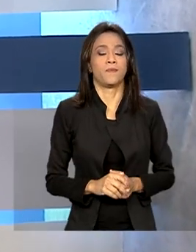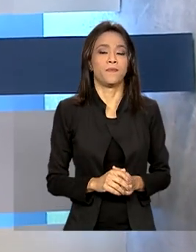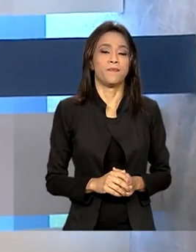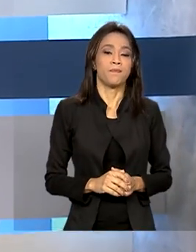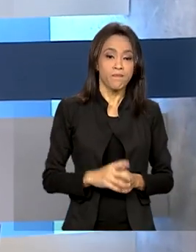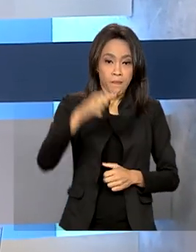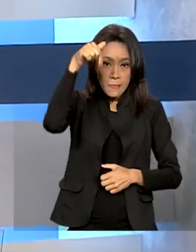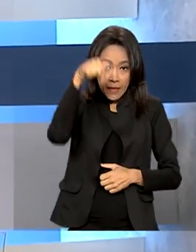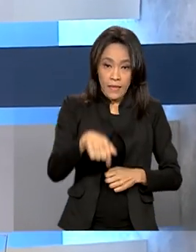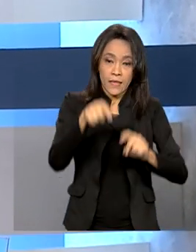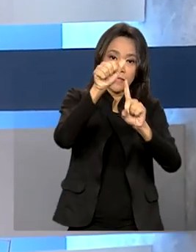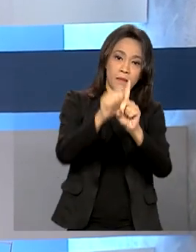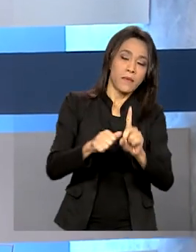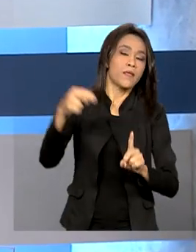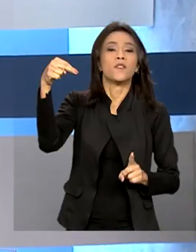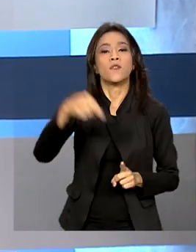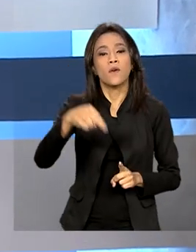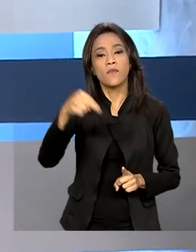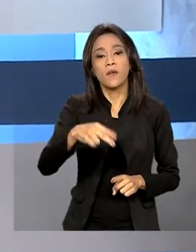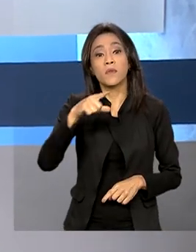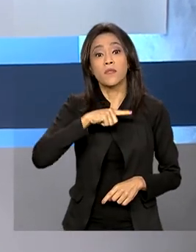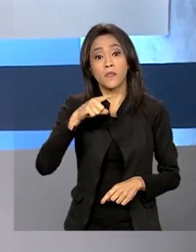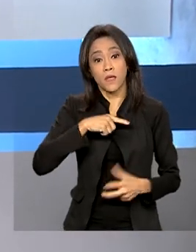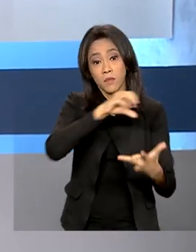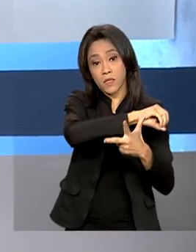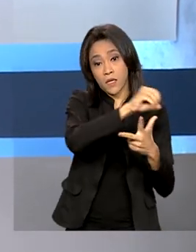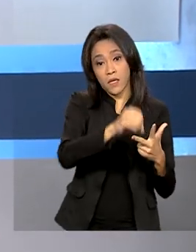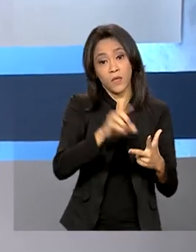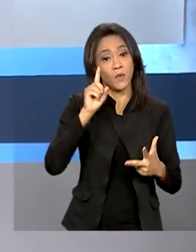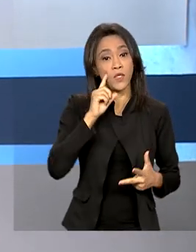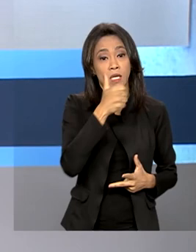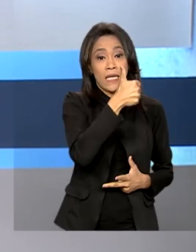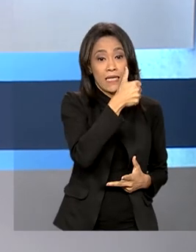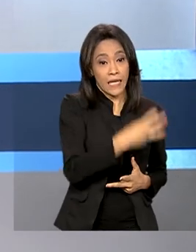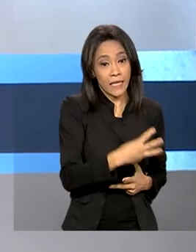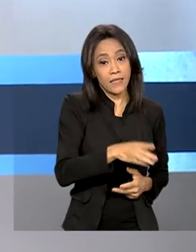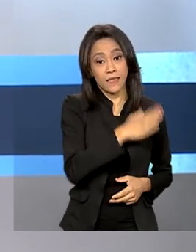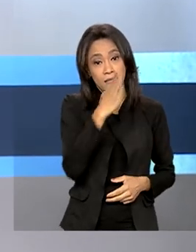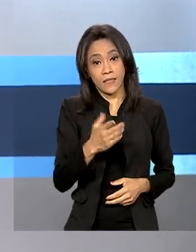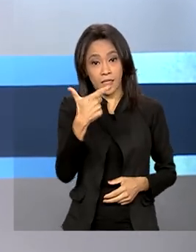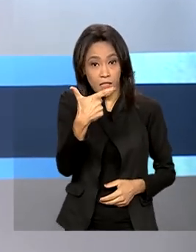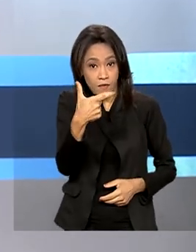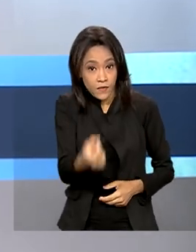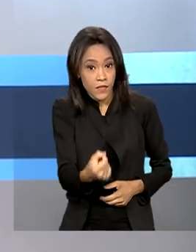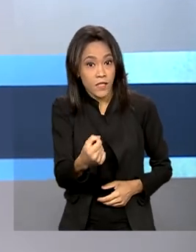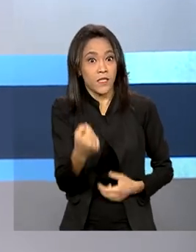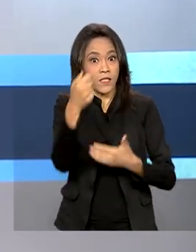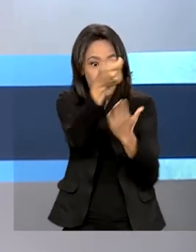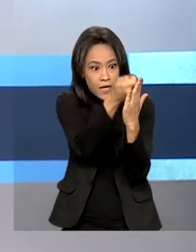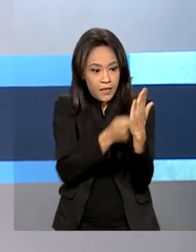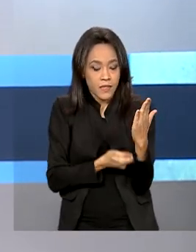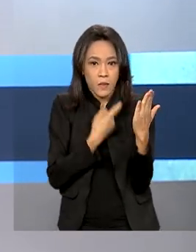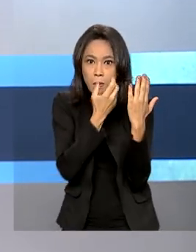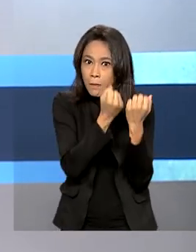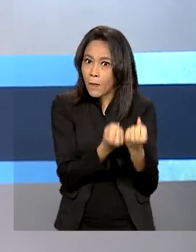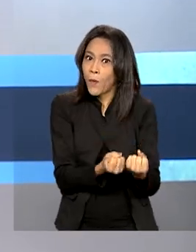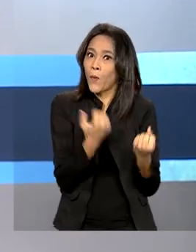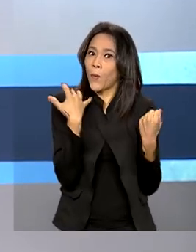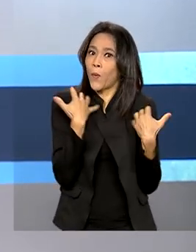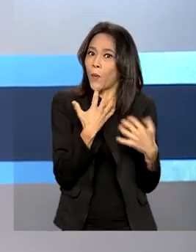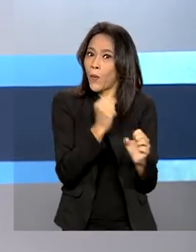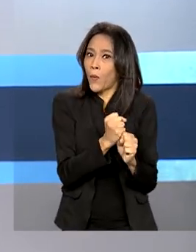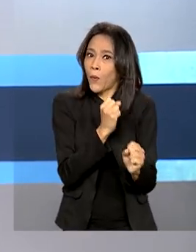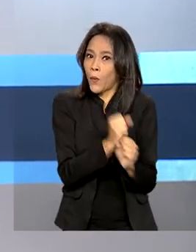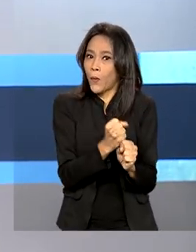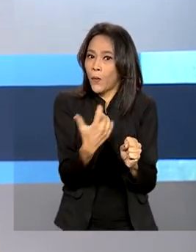Neste mês de novembro, temos Enem nos dias 13 e 20 e a redação tem um peso importante na prova. Para auxiliar